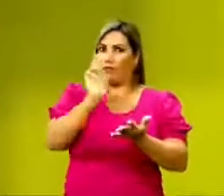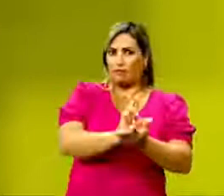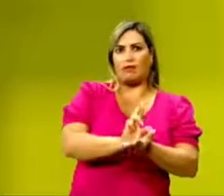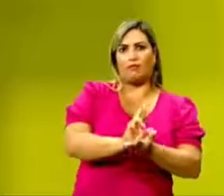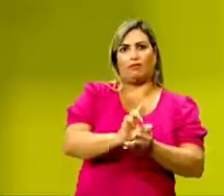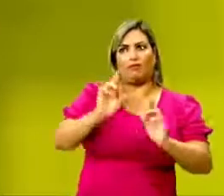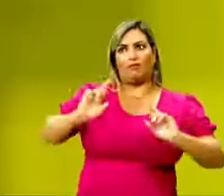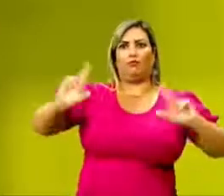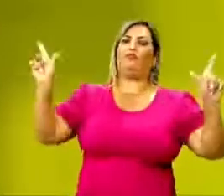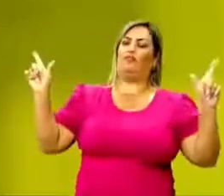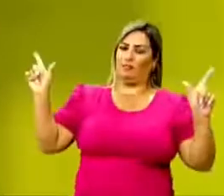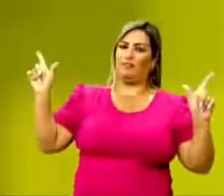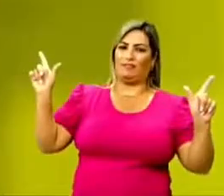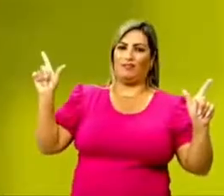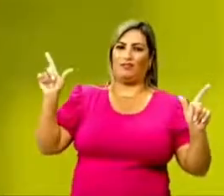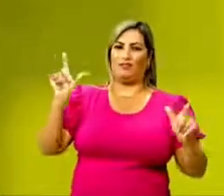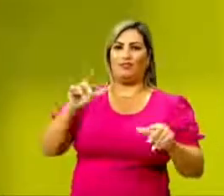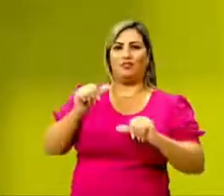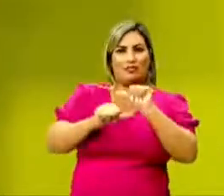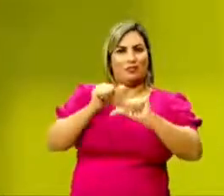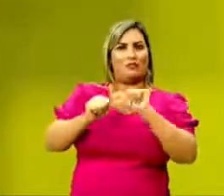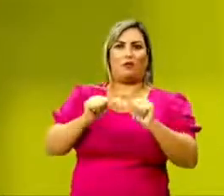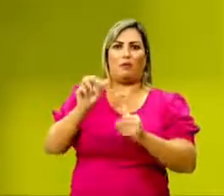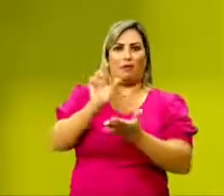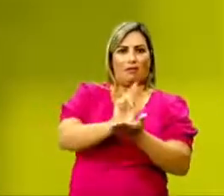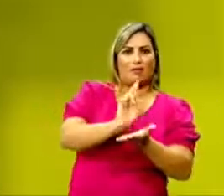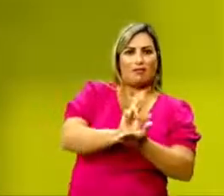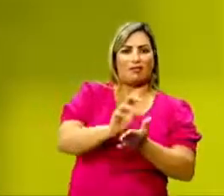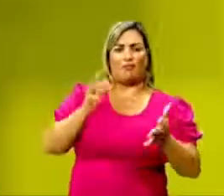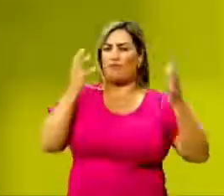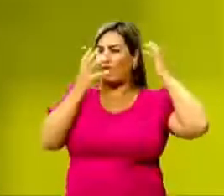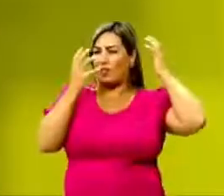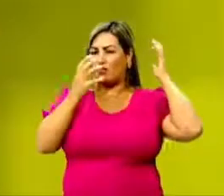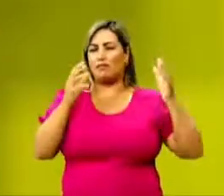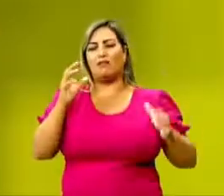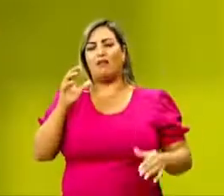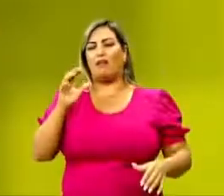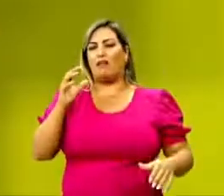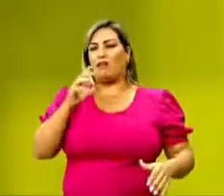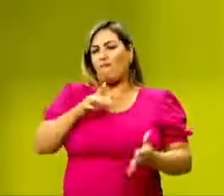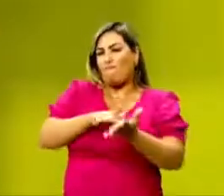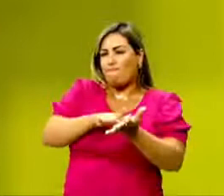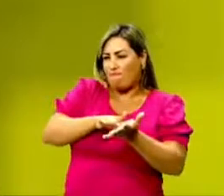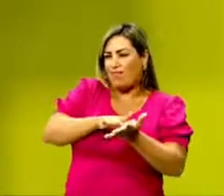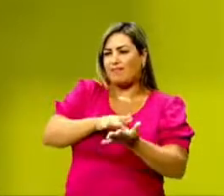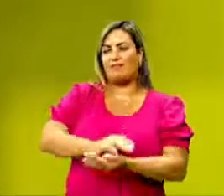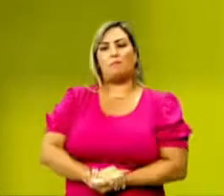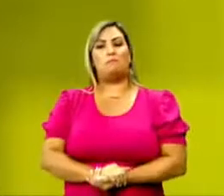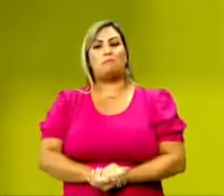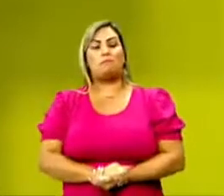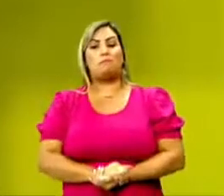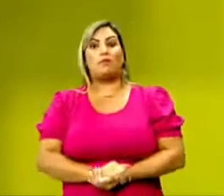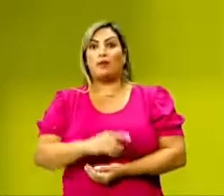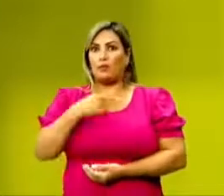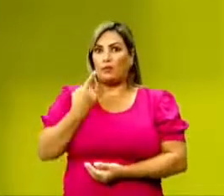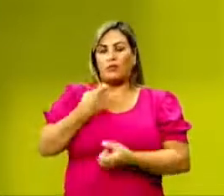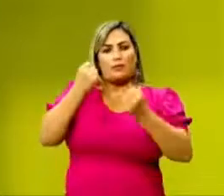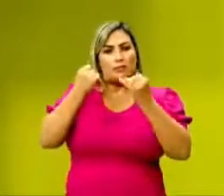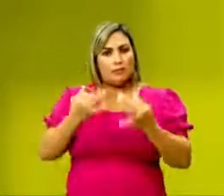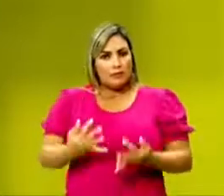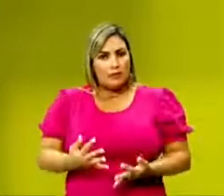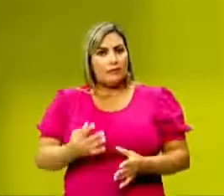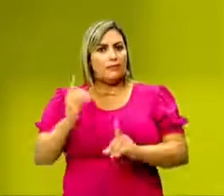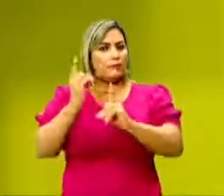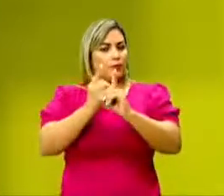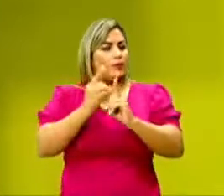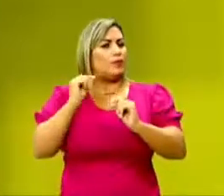uma lógica. Por isso, o nome fantástico. Bom, olha só, quando nós falamos sobre identificar